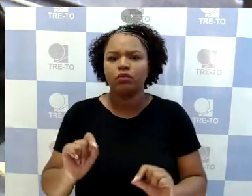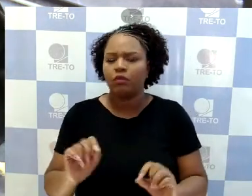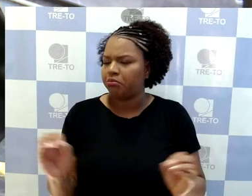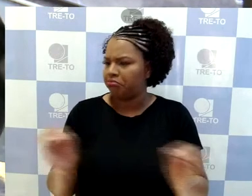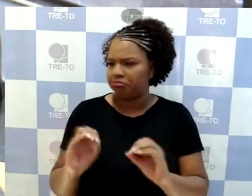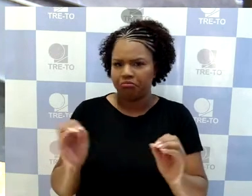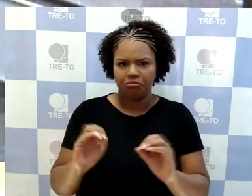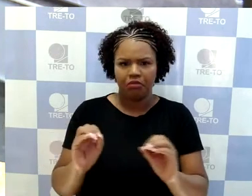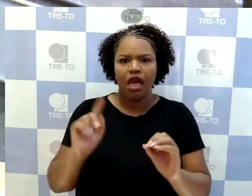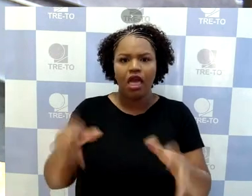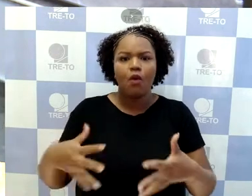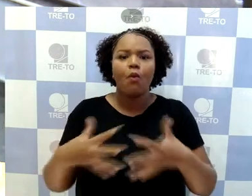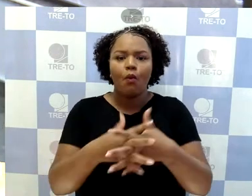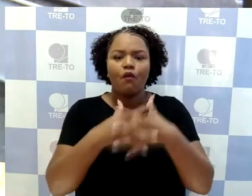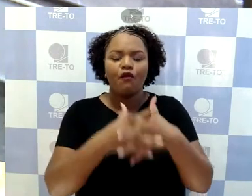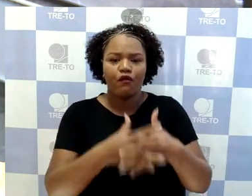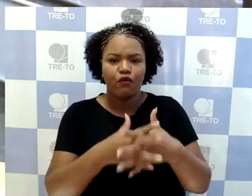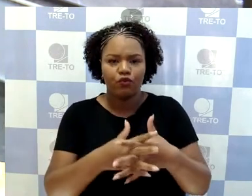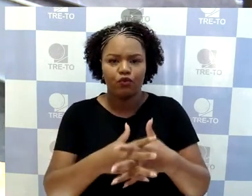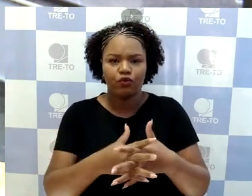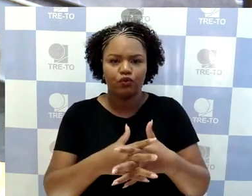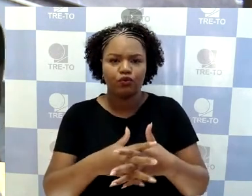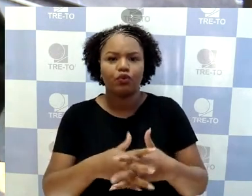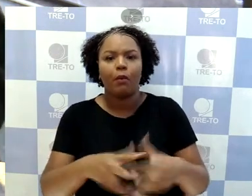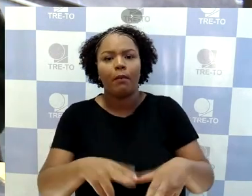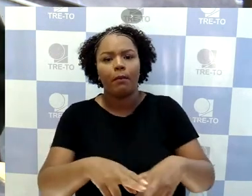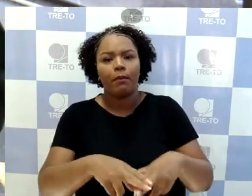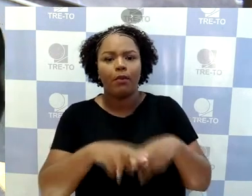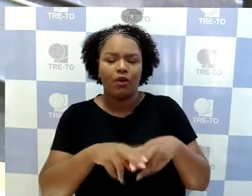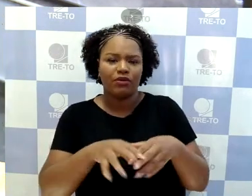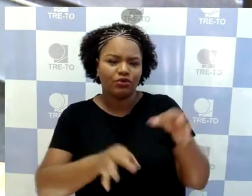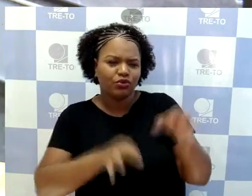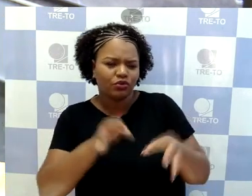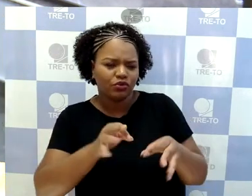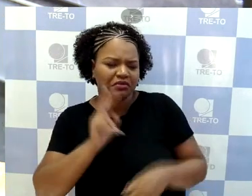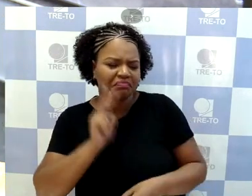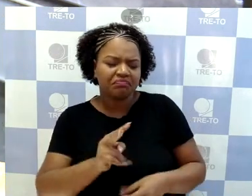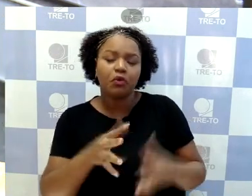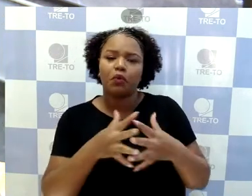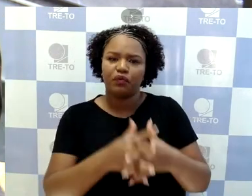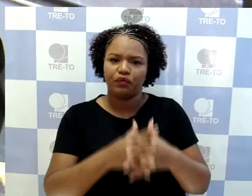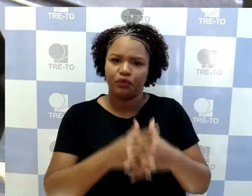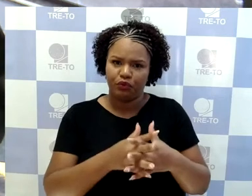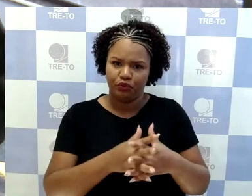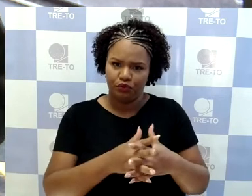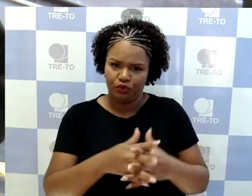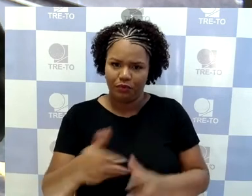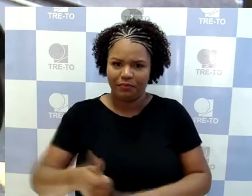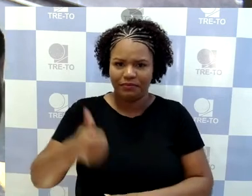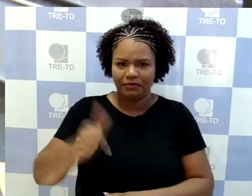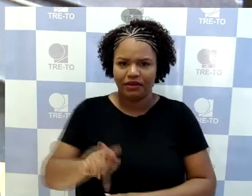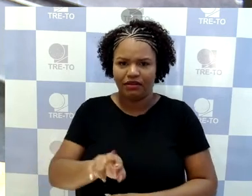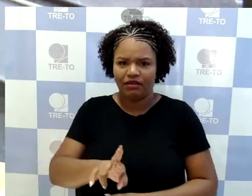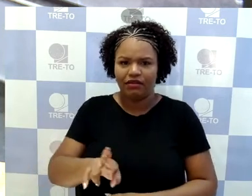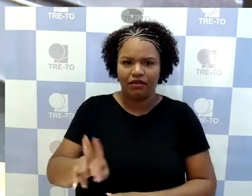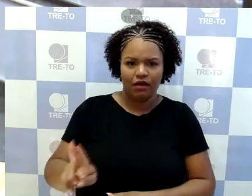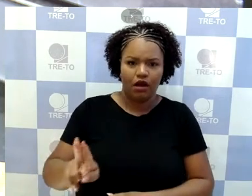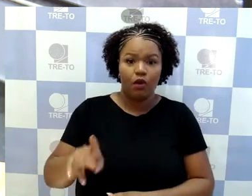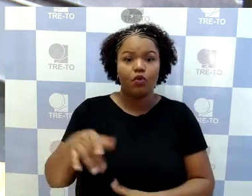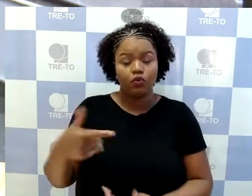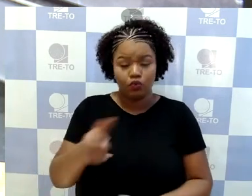pelo juízo de primeiro grau. Em 2020, o Sr. Carlos Amasta apenas participou do pleito como eleitor,